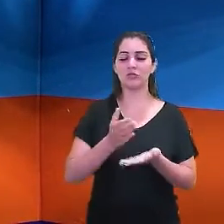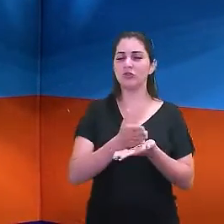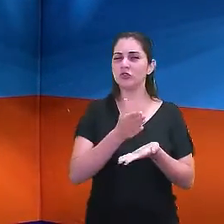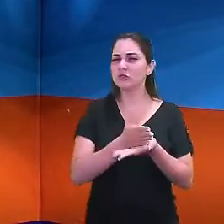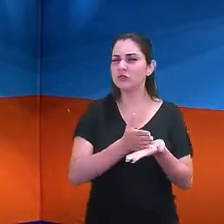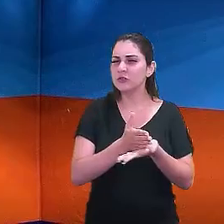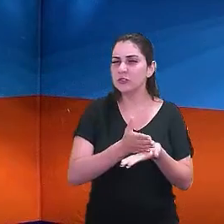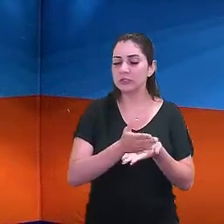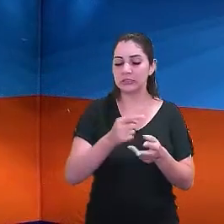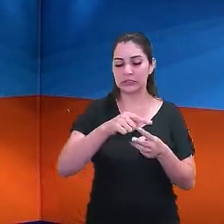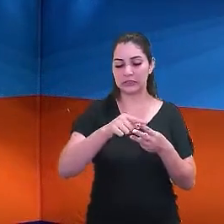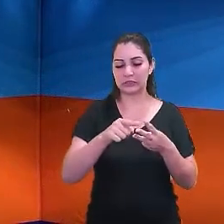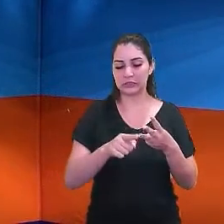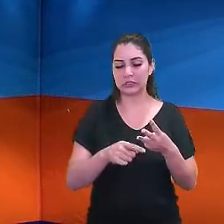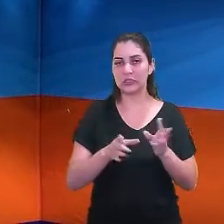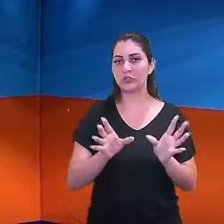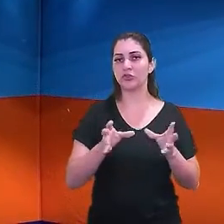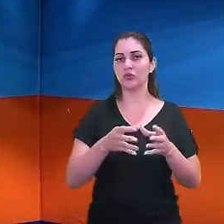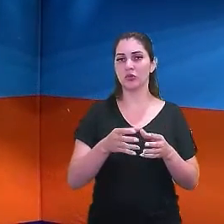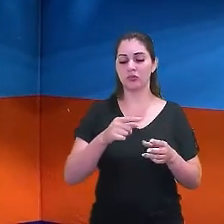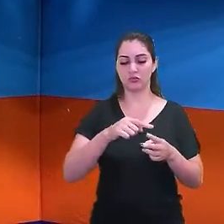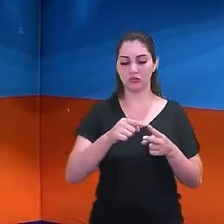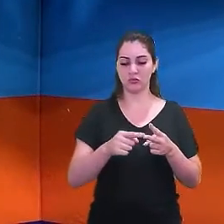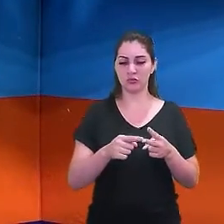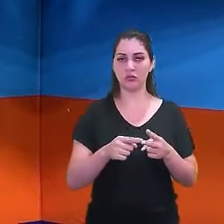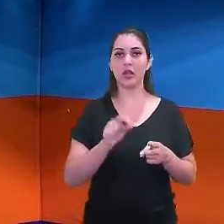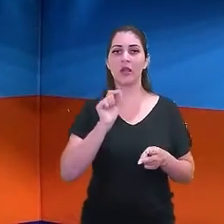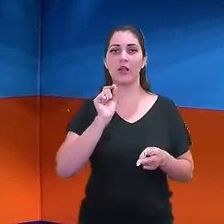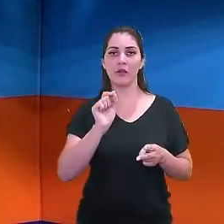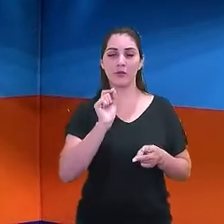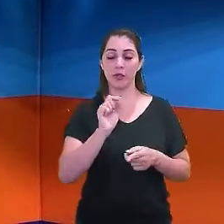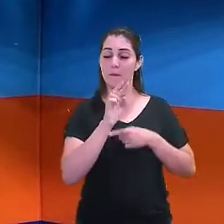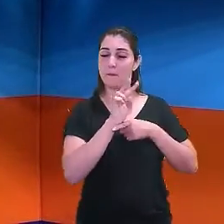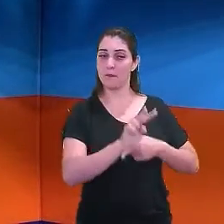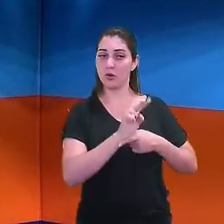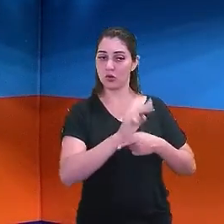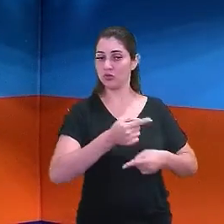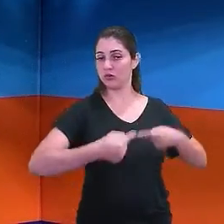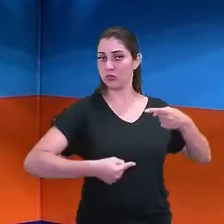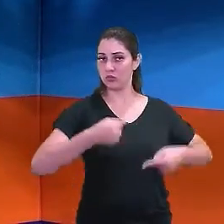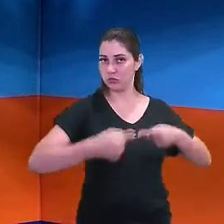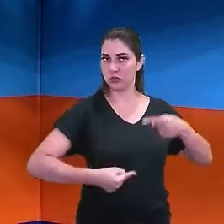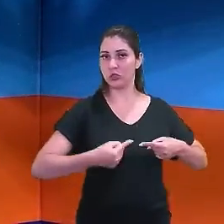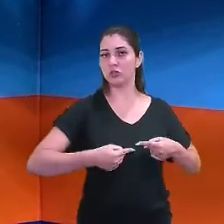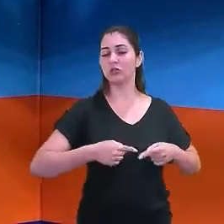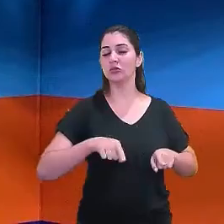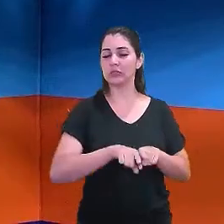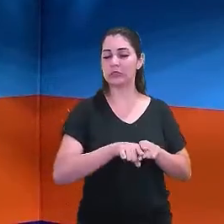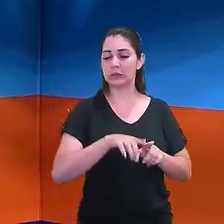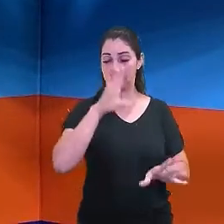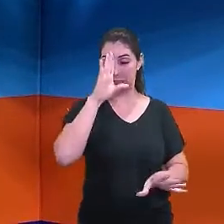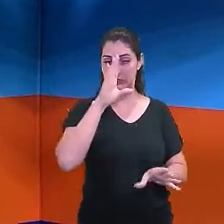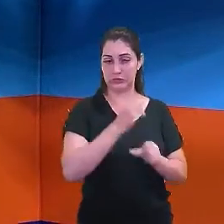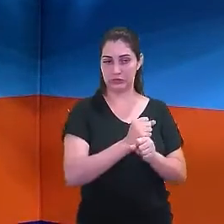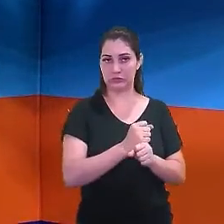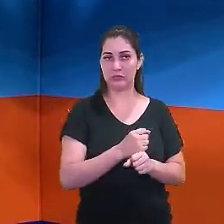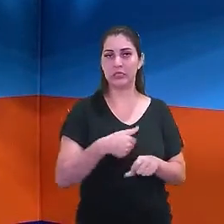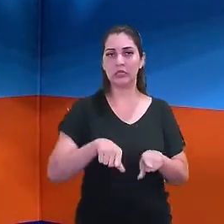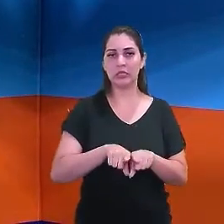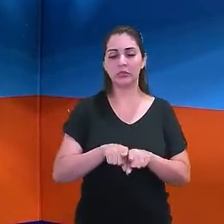três grupos. Os dois primeiros grupos, que eram apadrinhados por políticos e latifundiários. E o grupo,